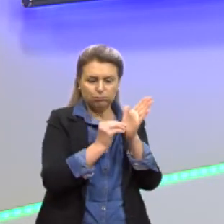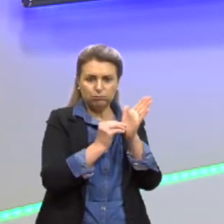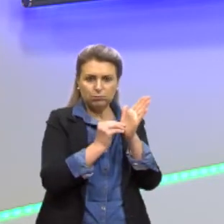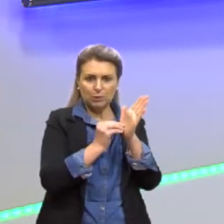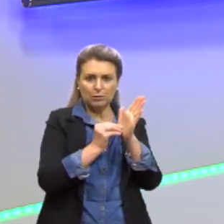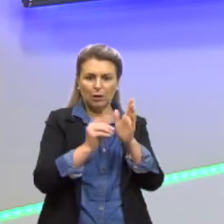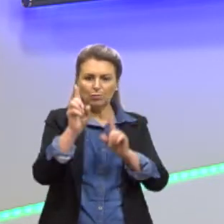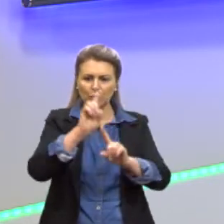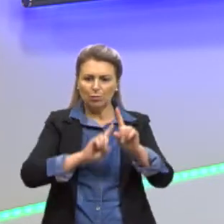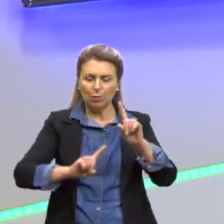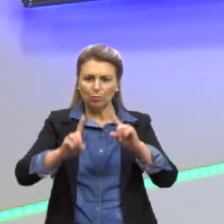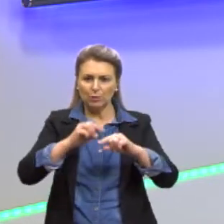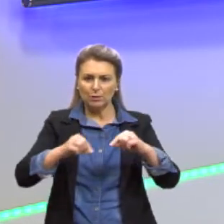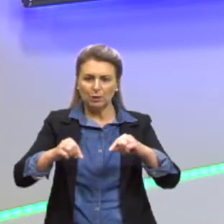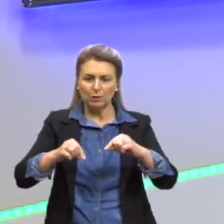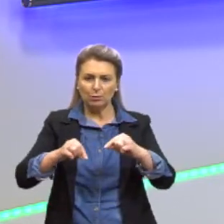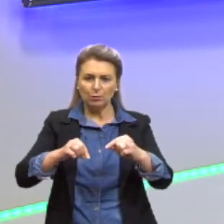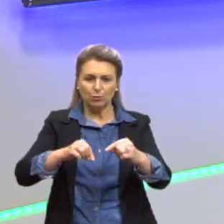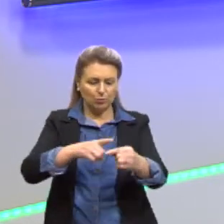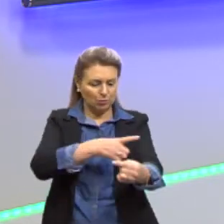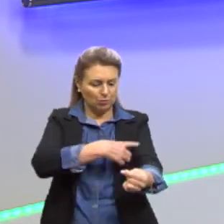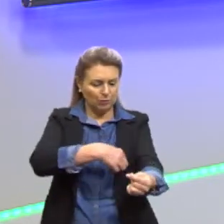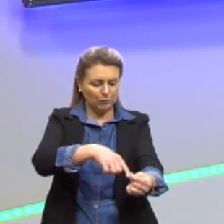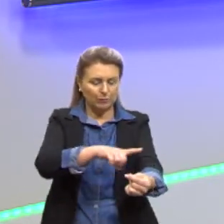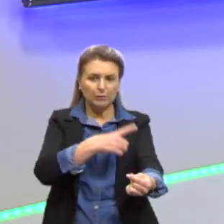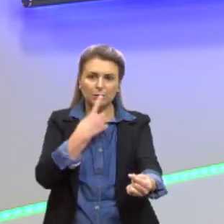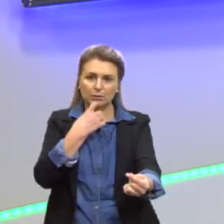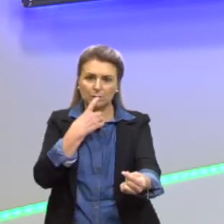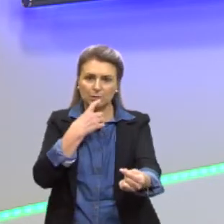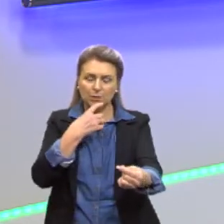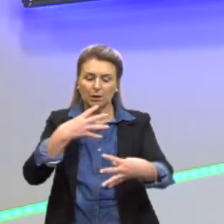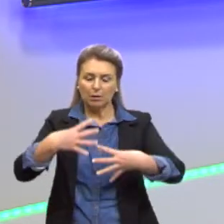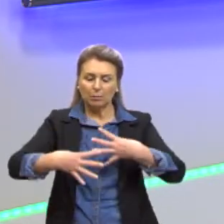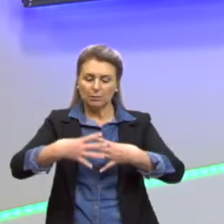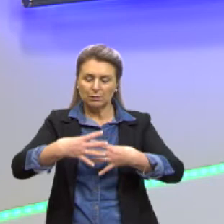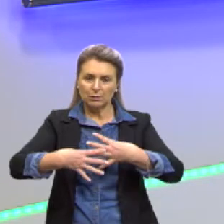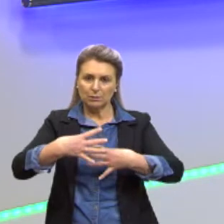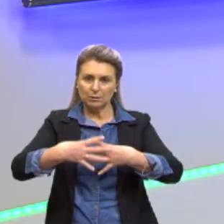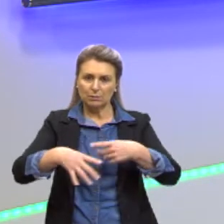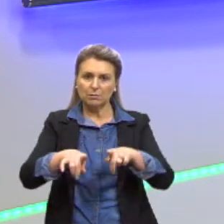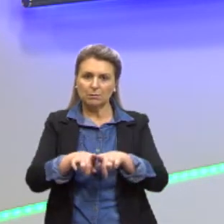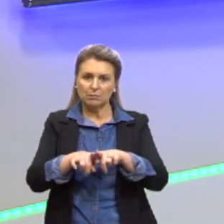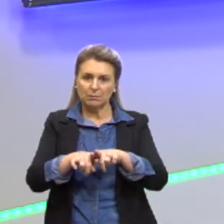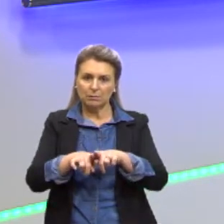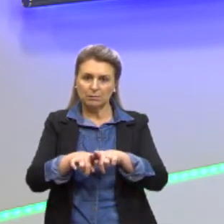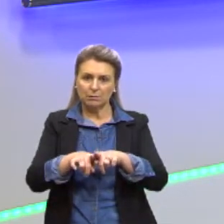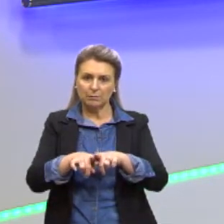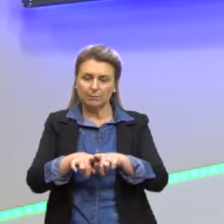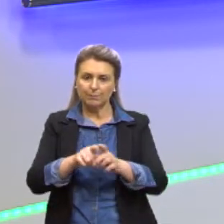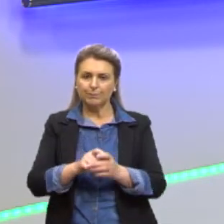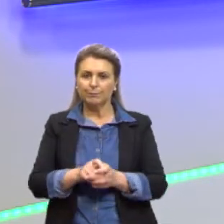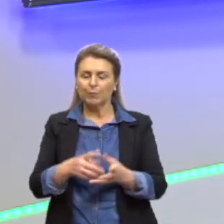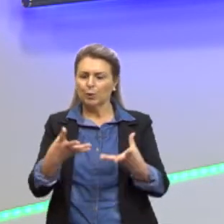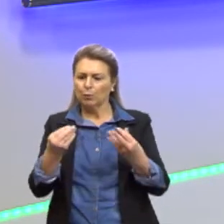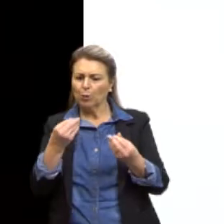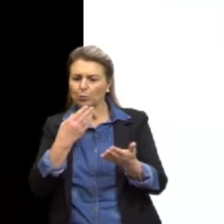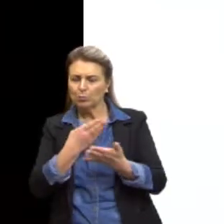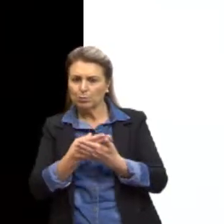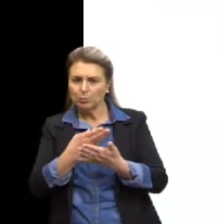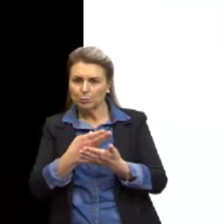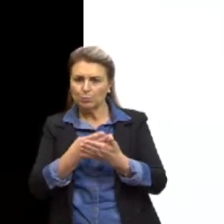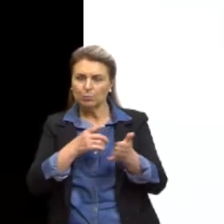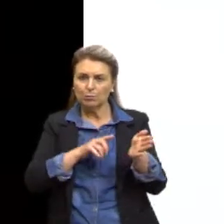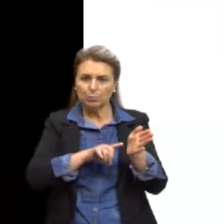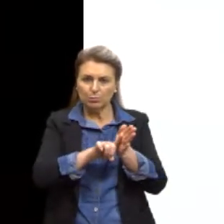vasos sanguíneos ou, então, até mesmo tecidos. Porém, muitos estudos,